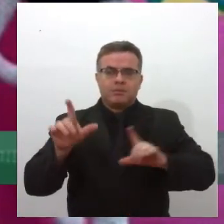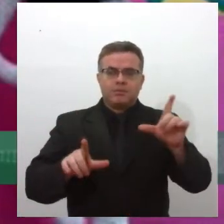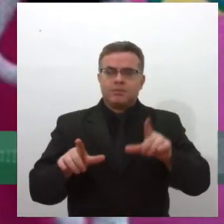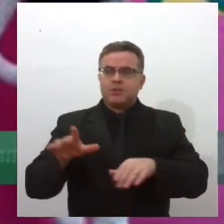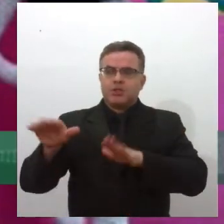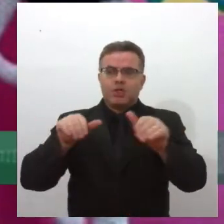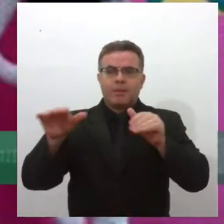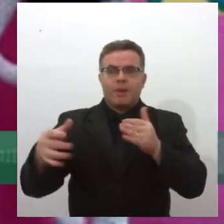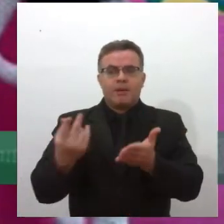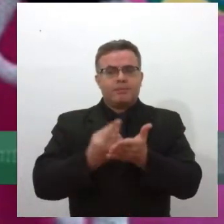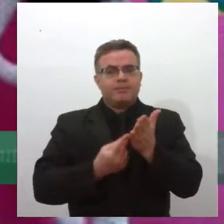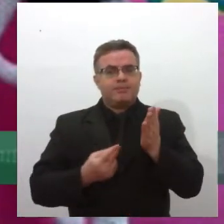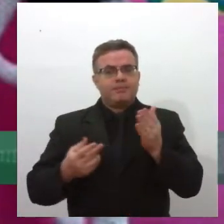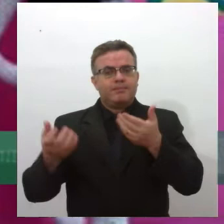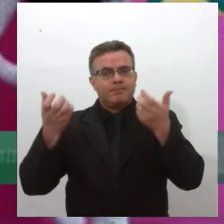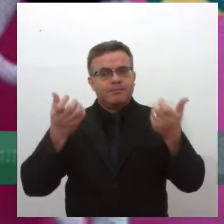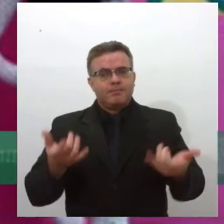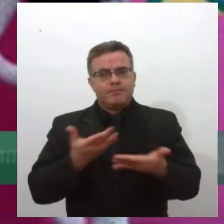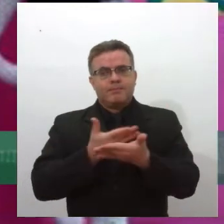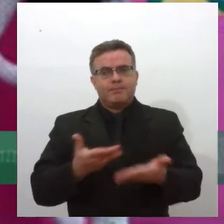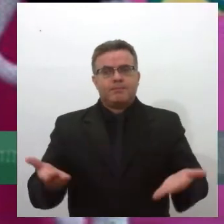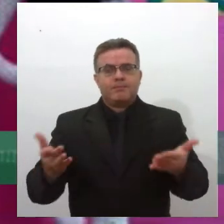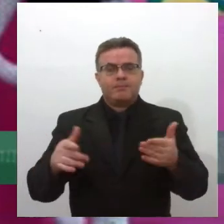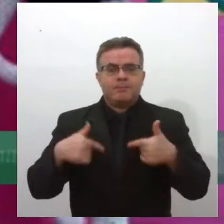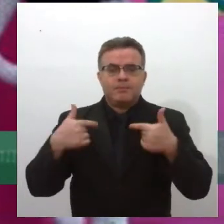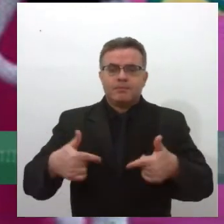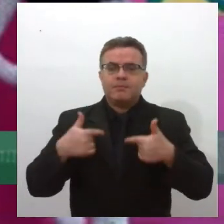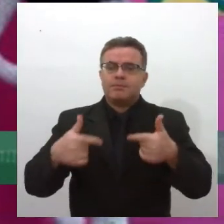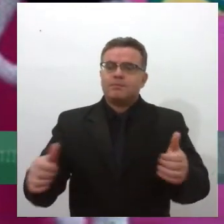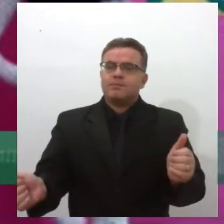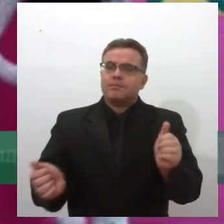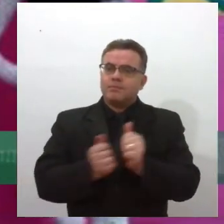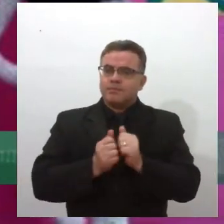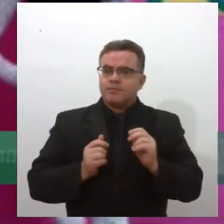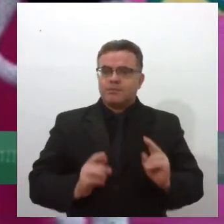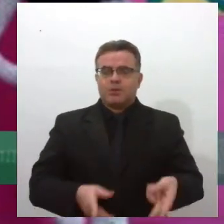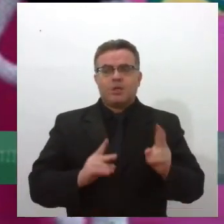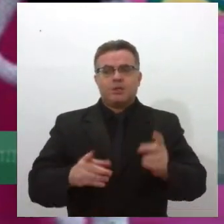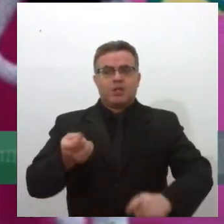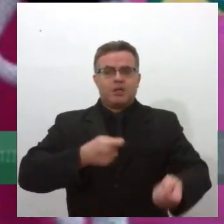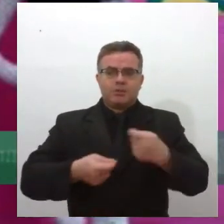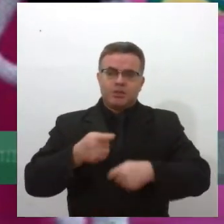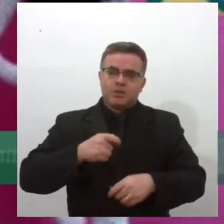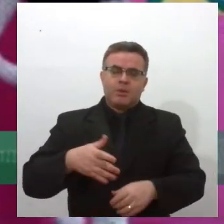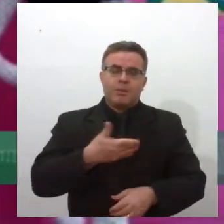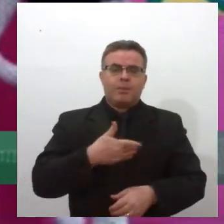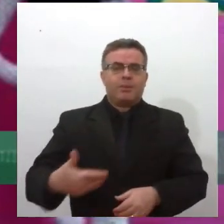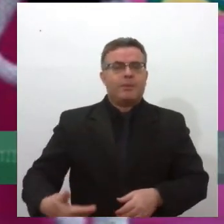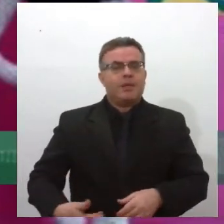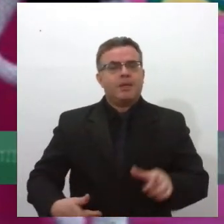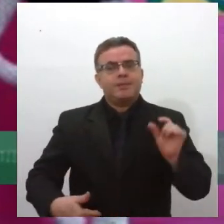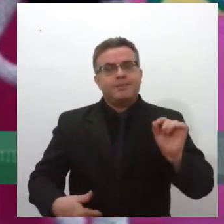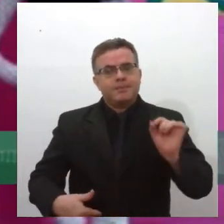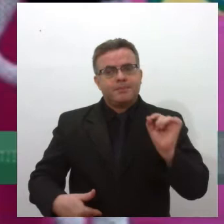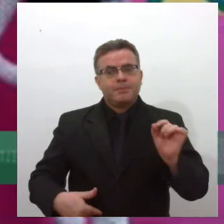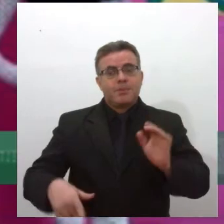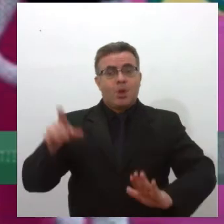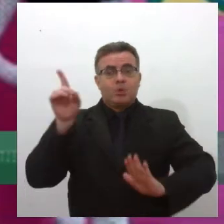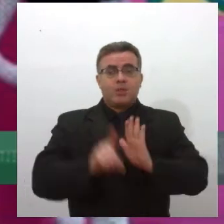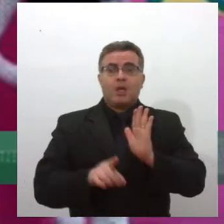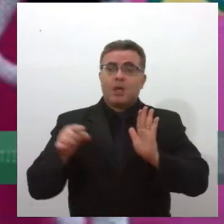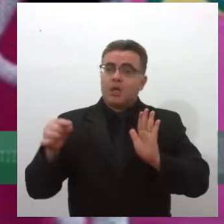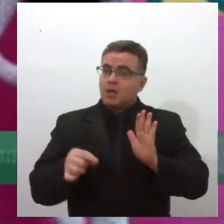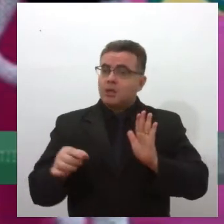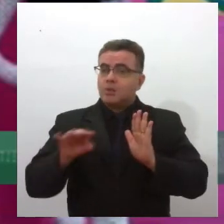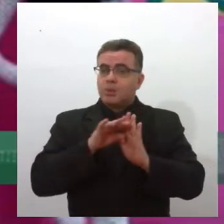aprovação desse projeto de lei e também buscar junto aos órgãos da administração pública, né? que os direitos que